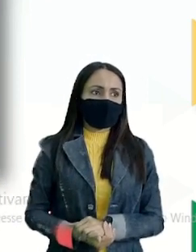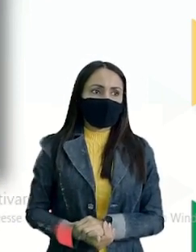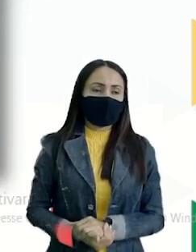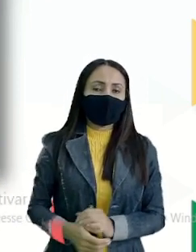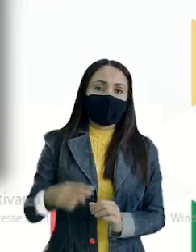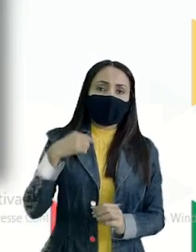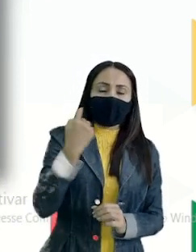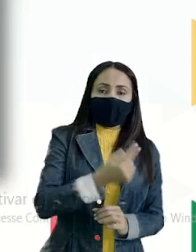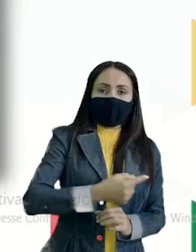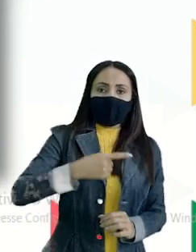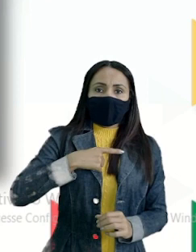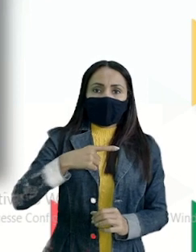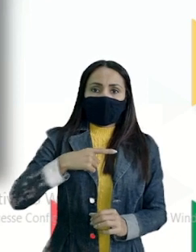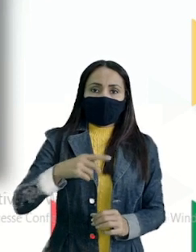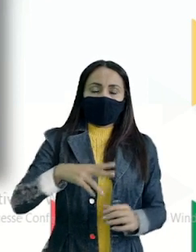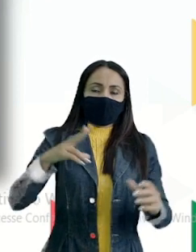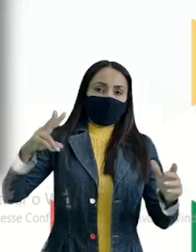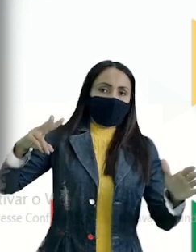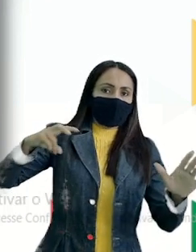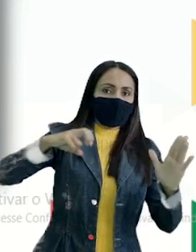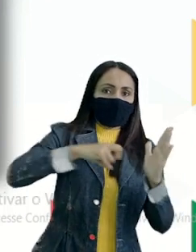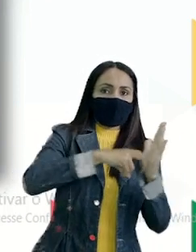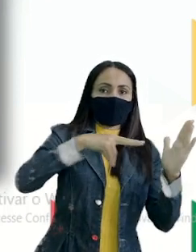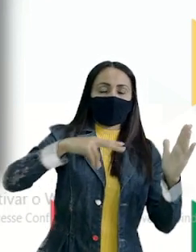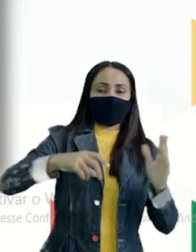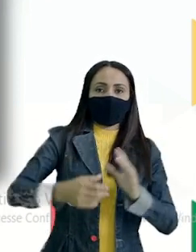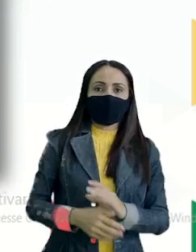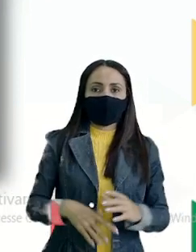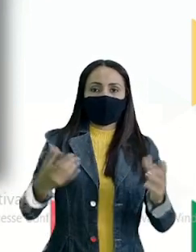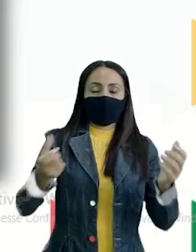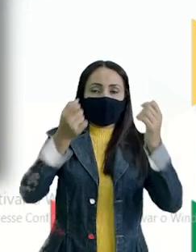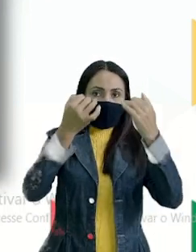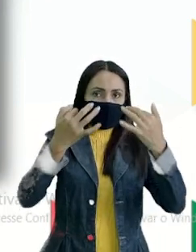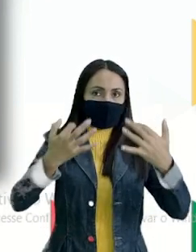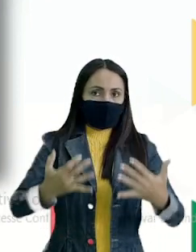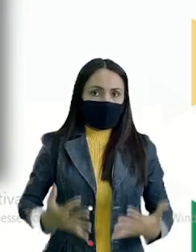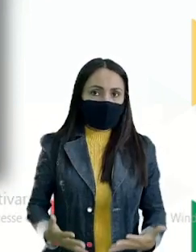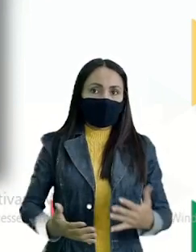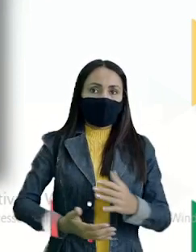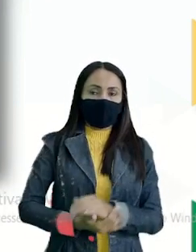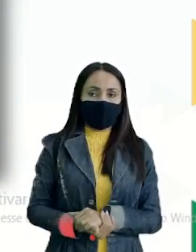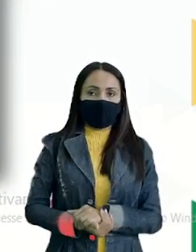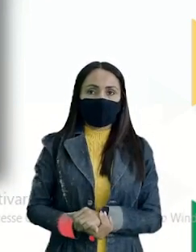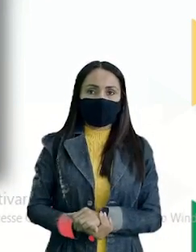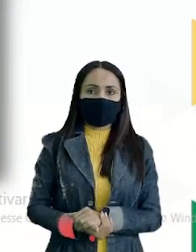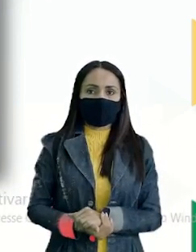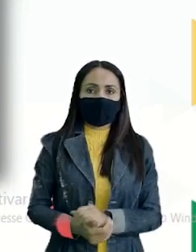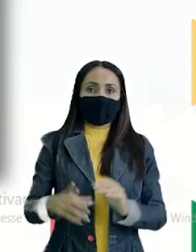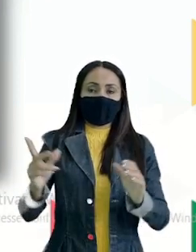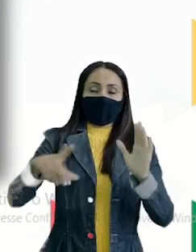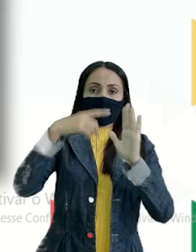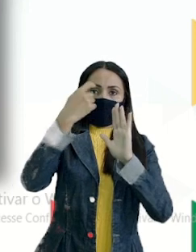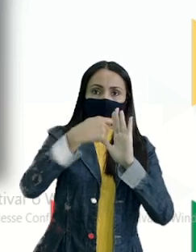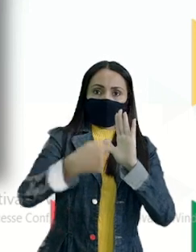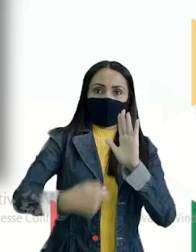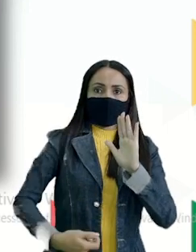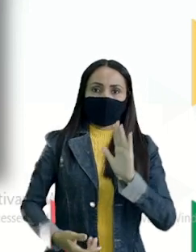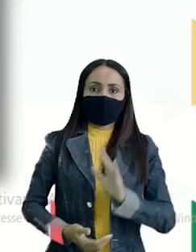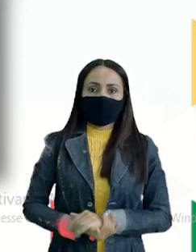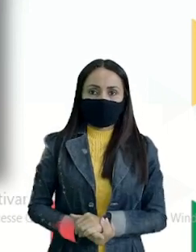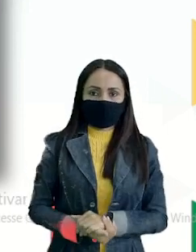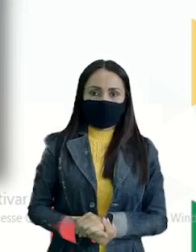Nós temos Acidente Incidente Descrição Descrição Descrição É você